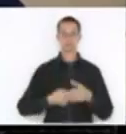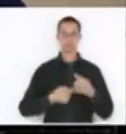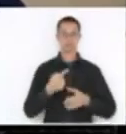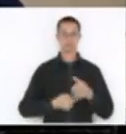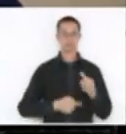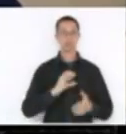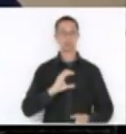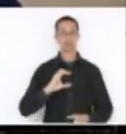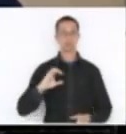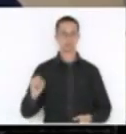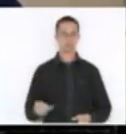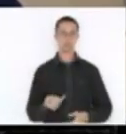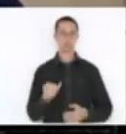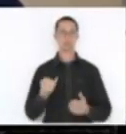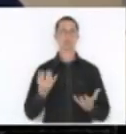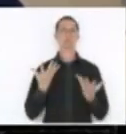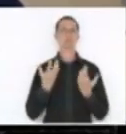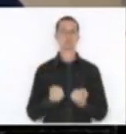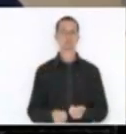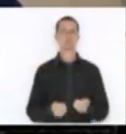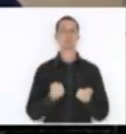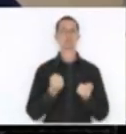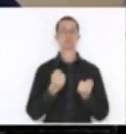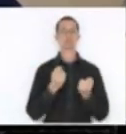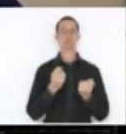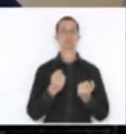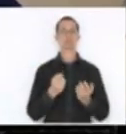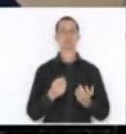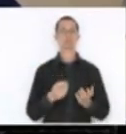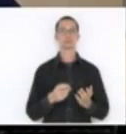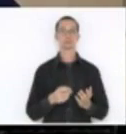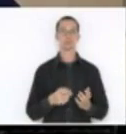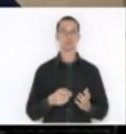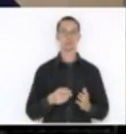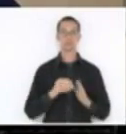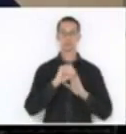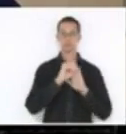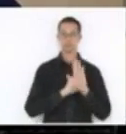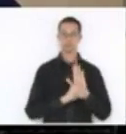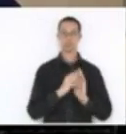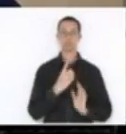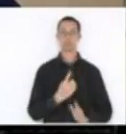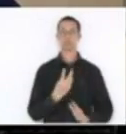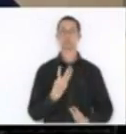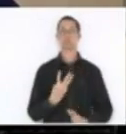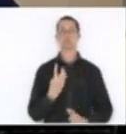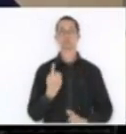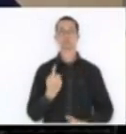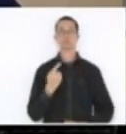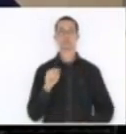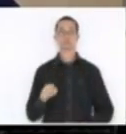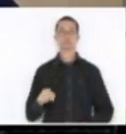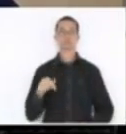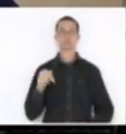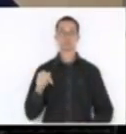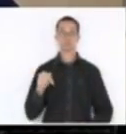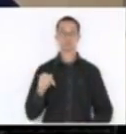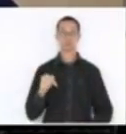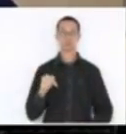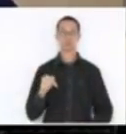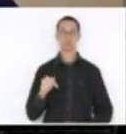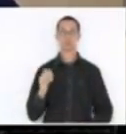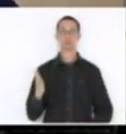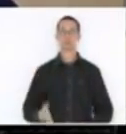favorável às seguintes matérias ao ofício 131.7.2017,